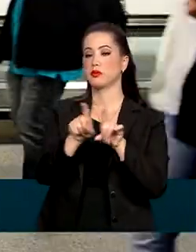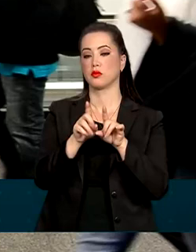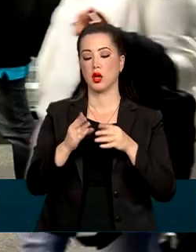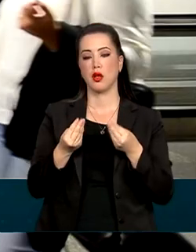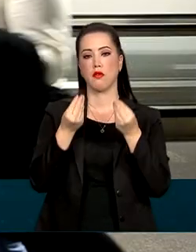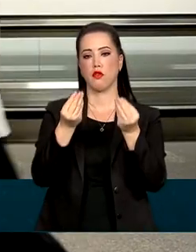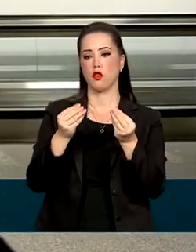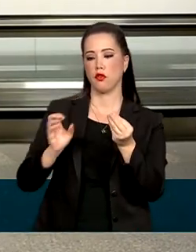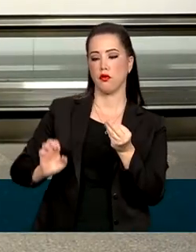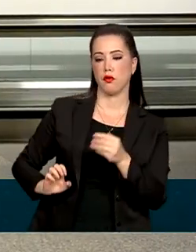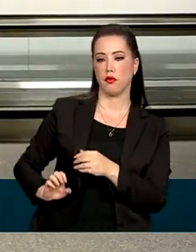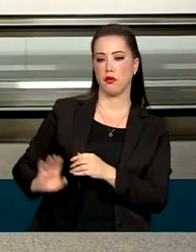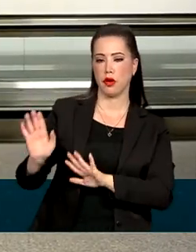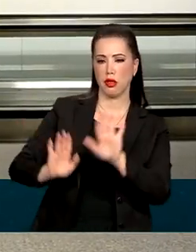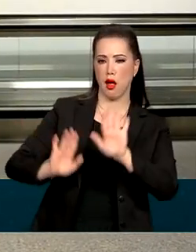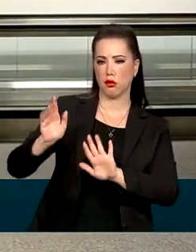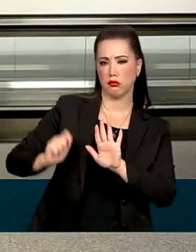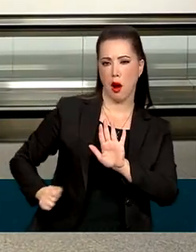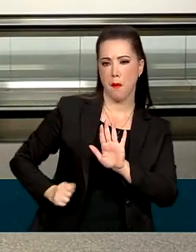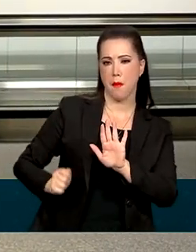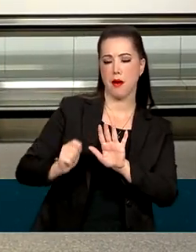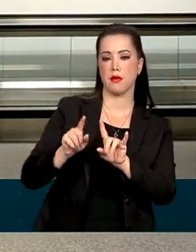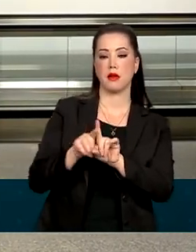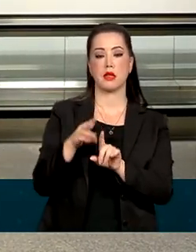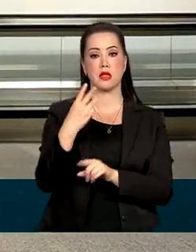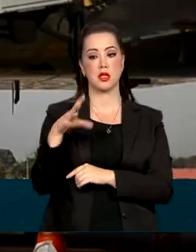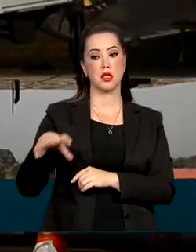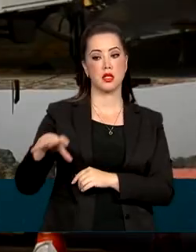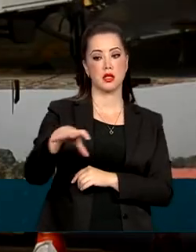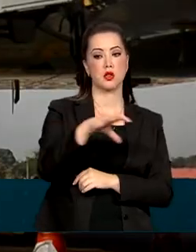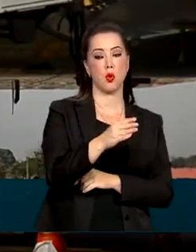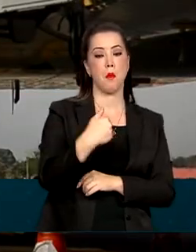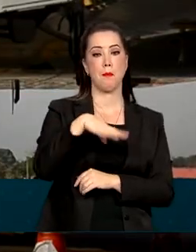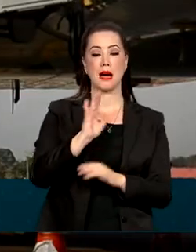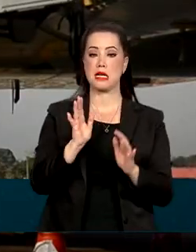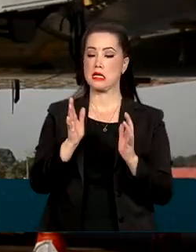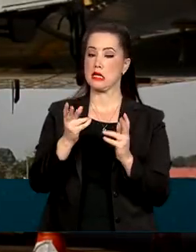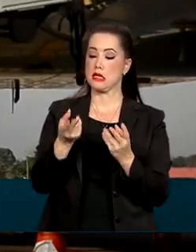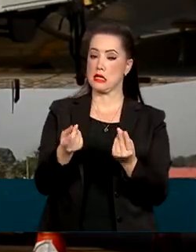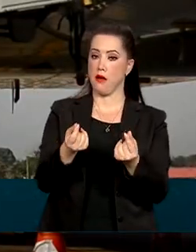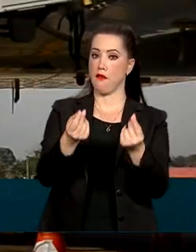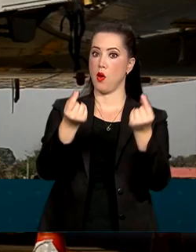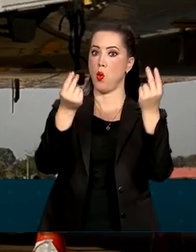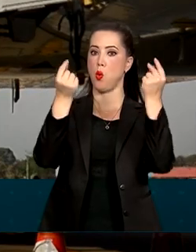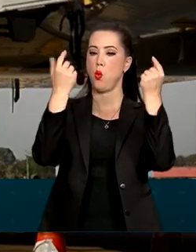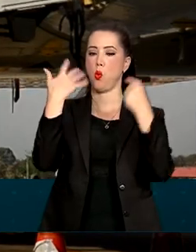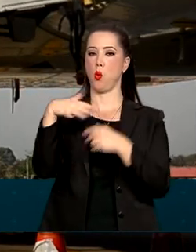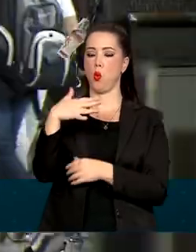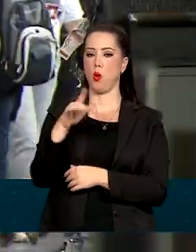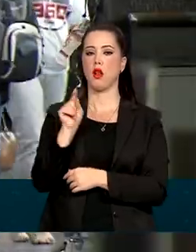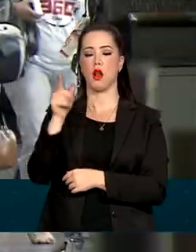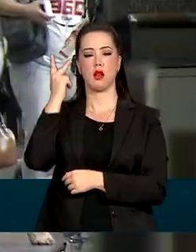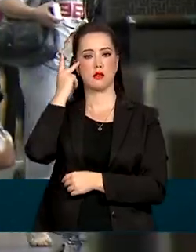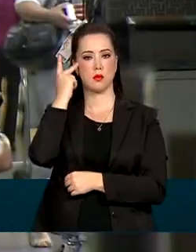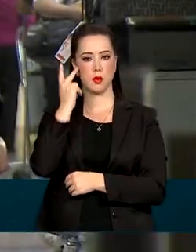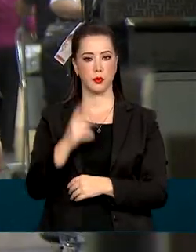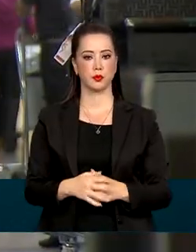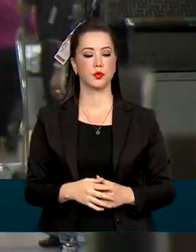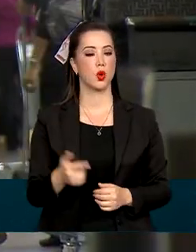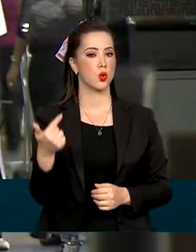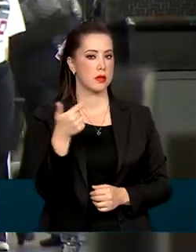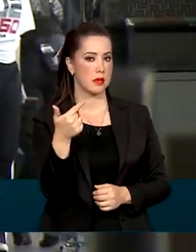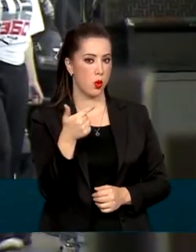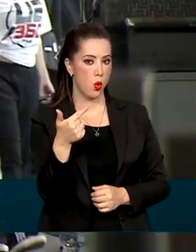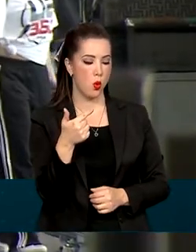que foram leiloados em três blocos. O mais valioso deles é que administra o aeroporto de Congonhas, em São Paulo, o segundo maior do